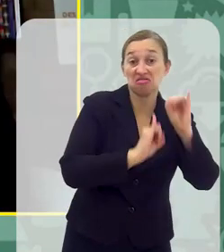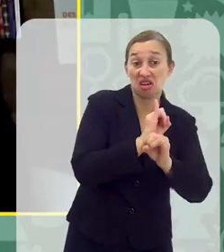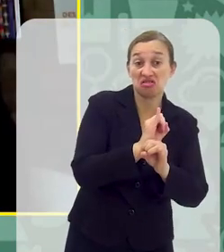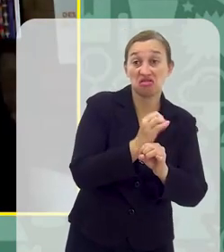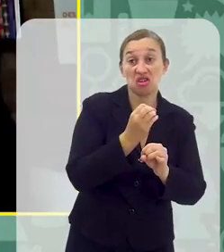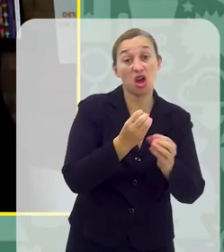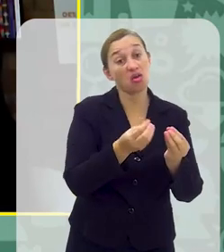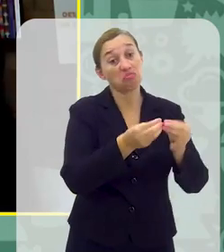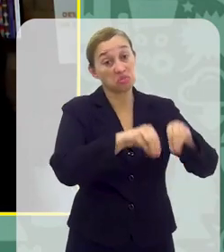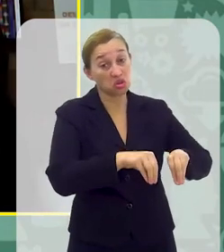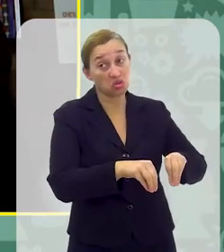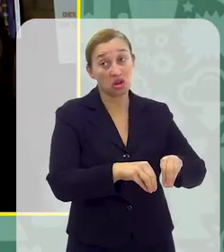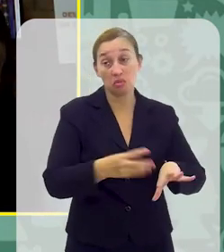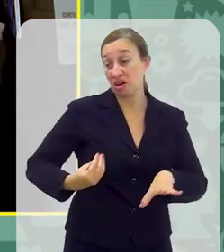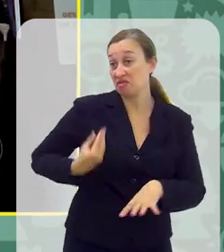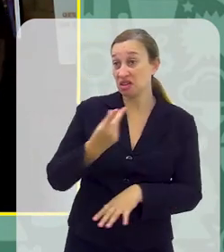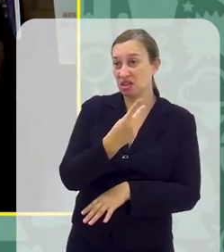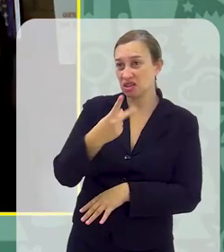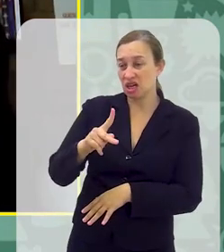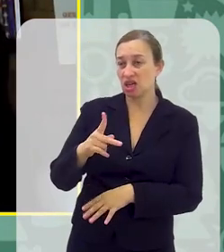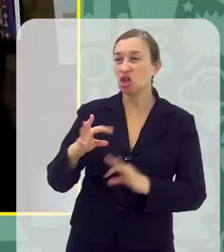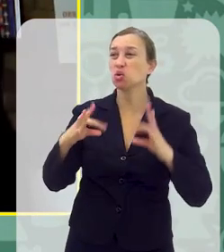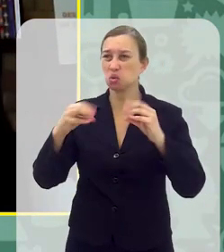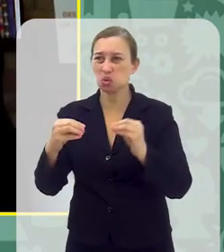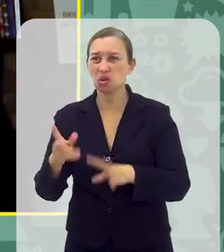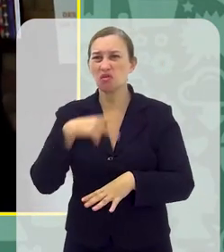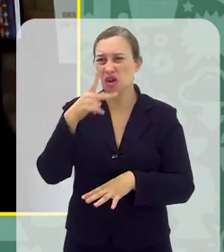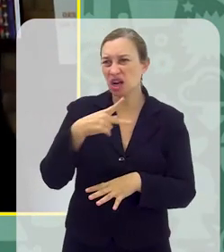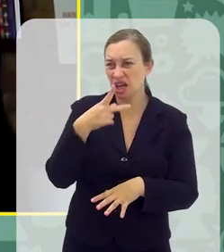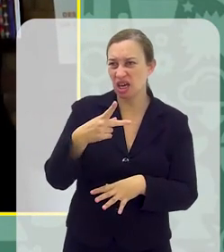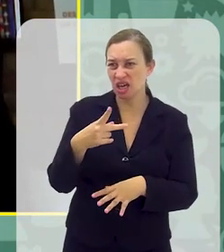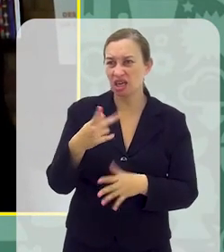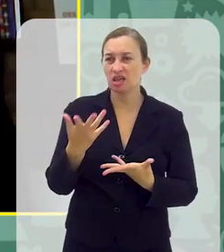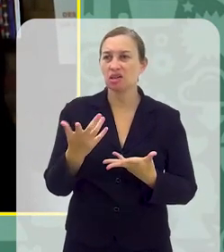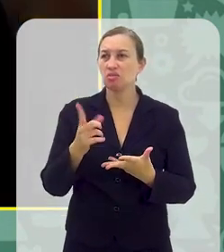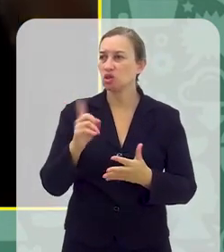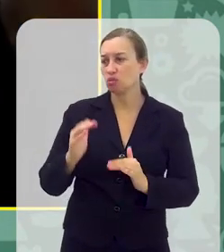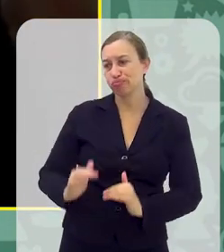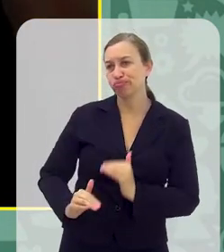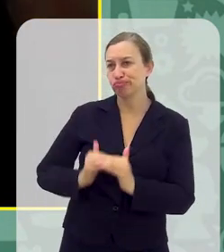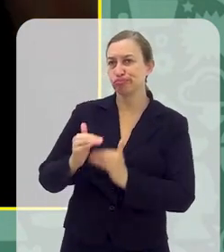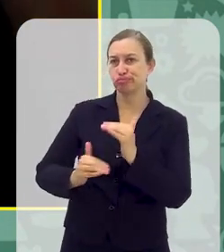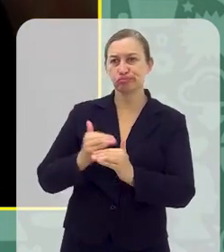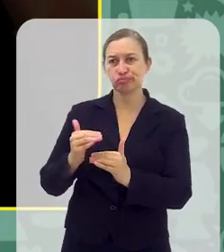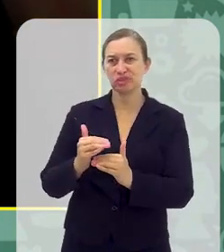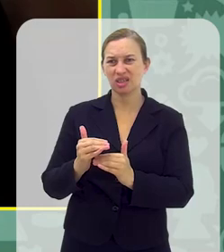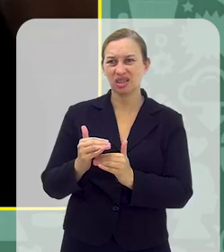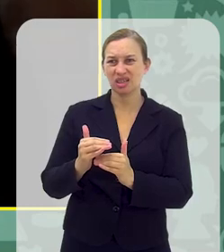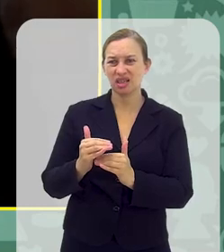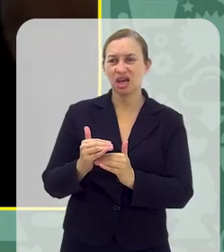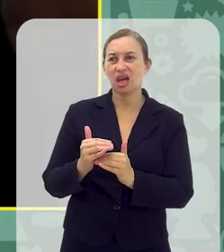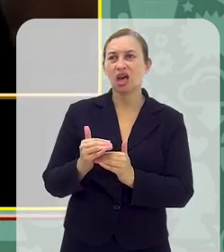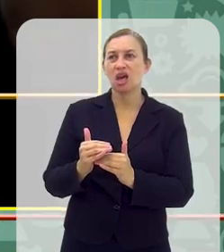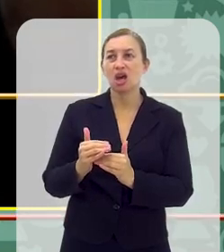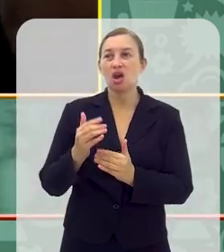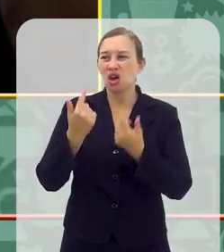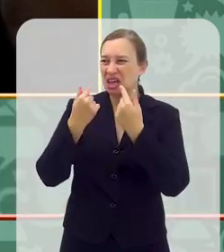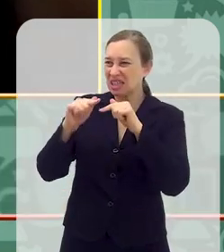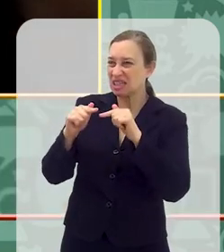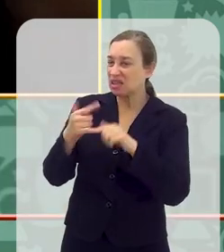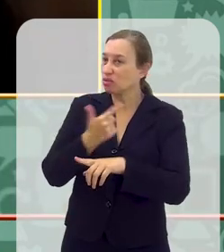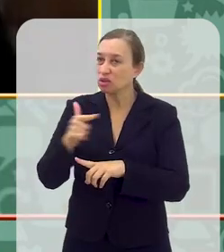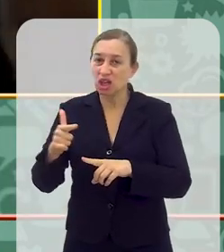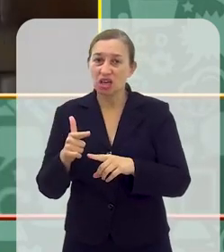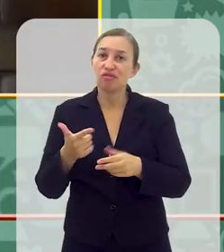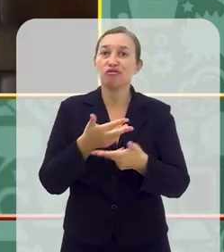eles? Acho que, né, complementando o que eu falei Acho que por eles estarem ali não tão desenvolvidos Não terem essa capacidade crítica Eu acho que